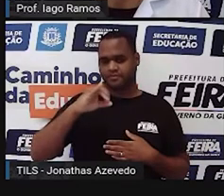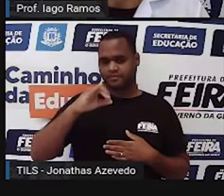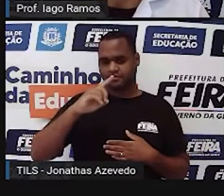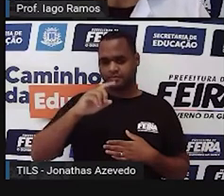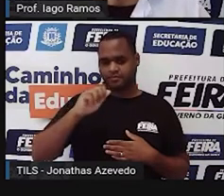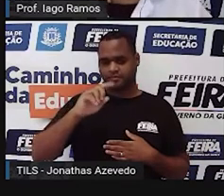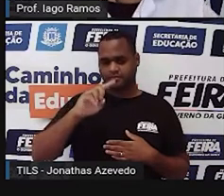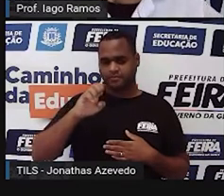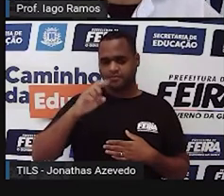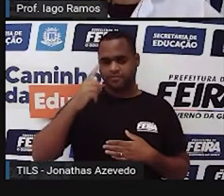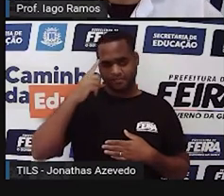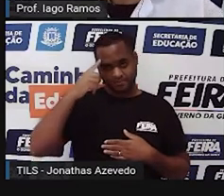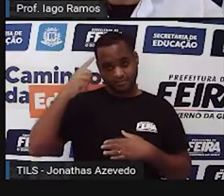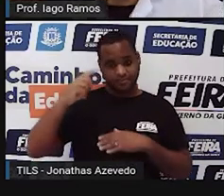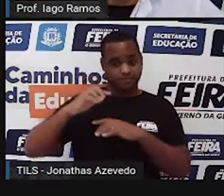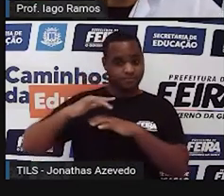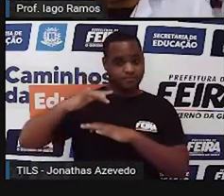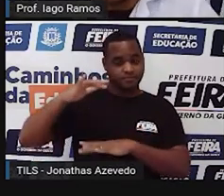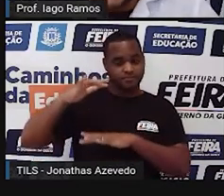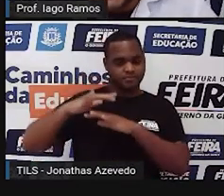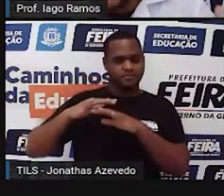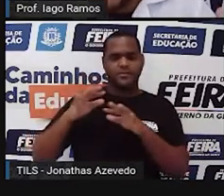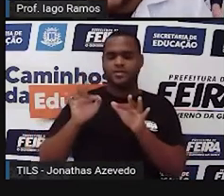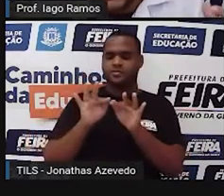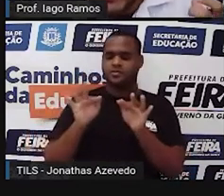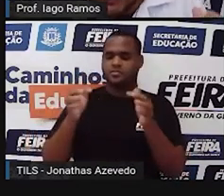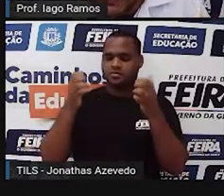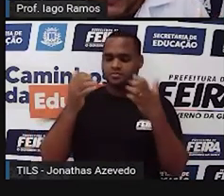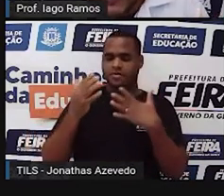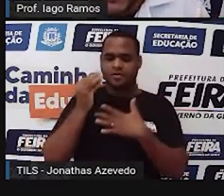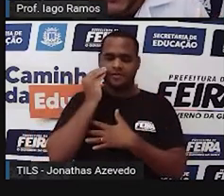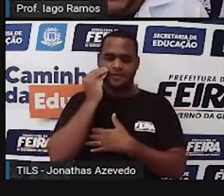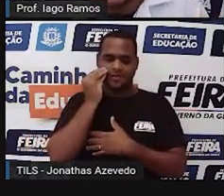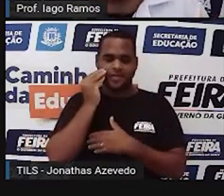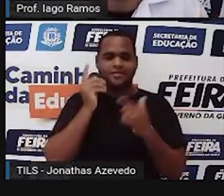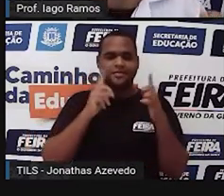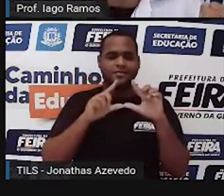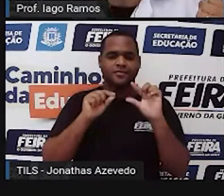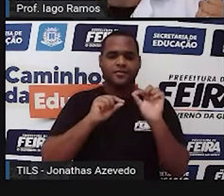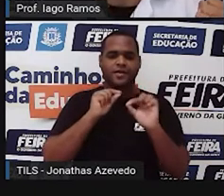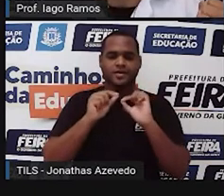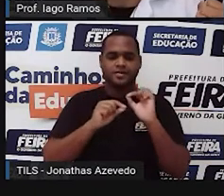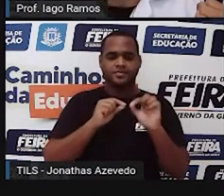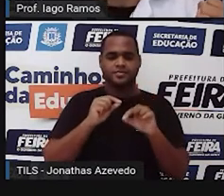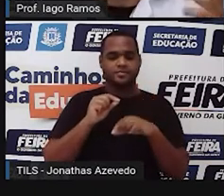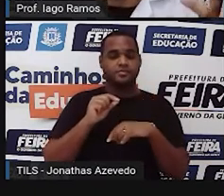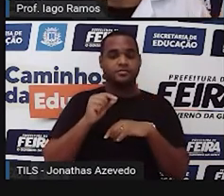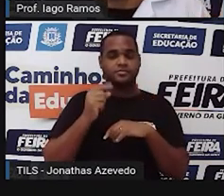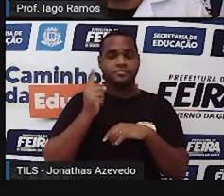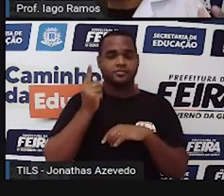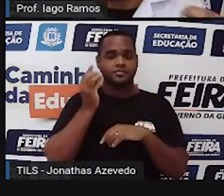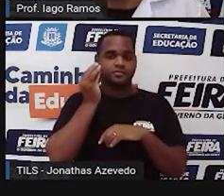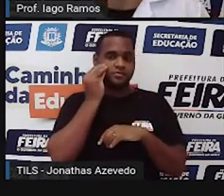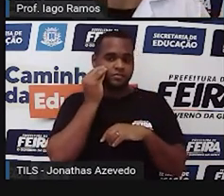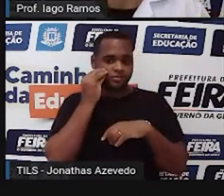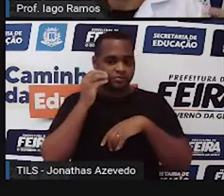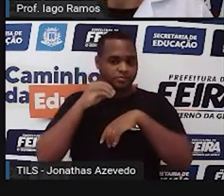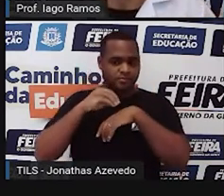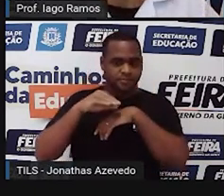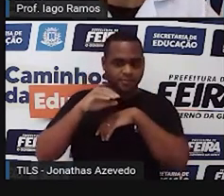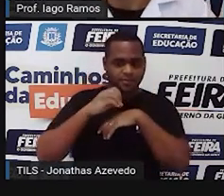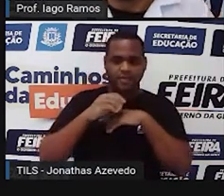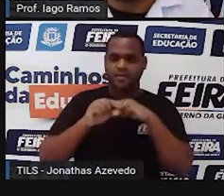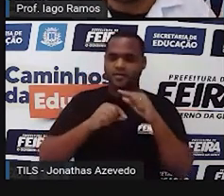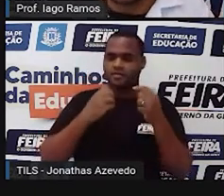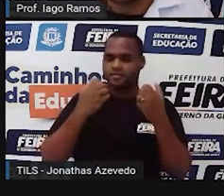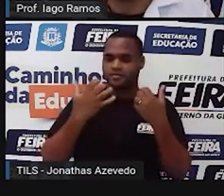certo? E a forma mais simples que eu posso tentar pra você aqui de trazer aqui, de te dizer o